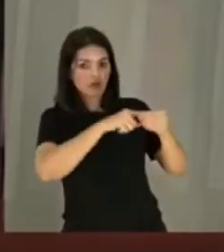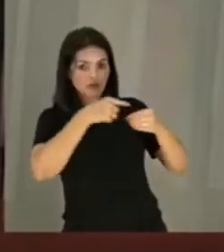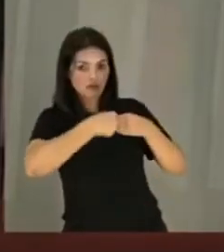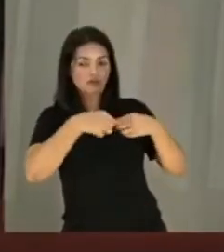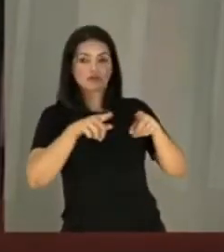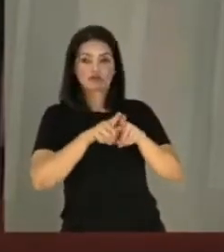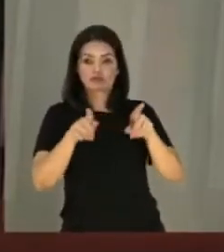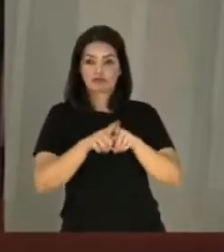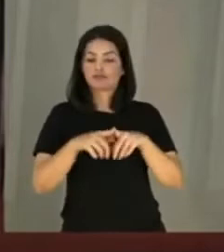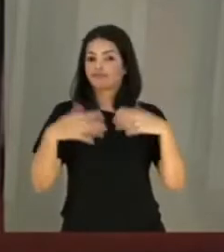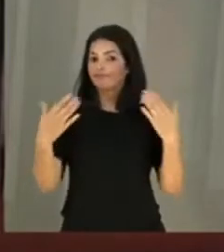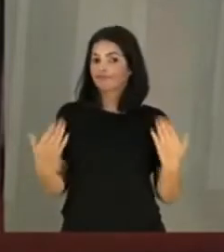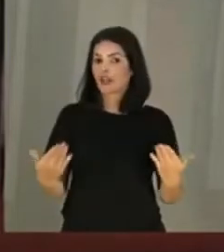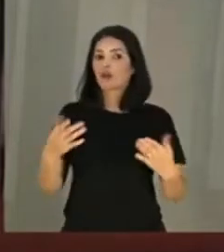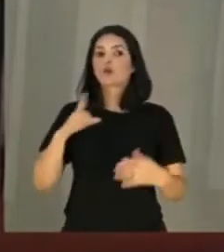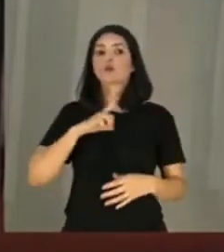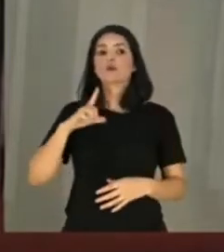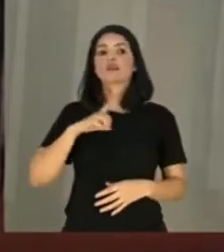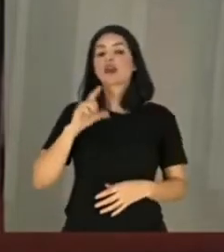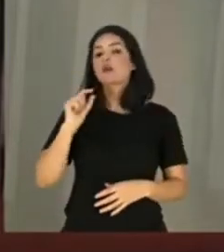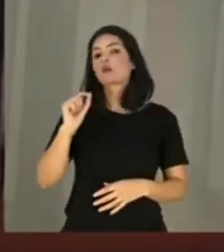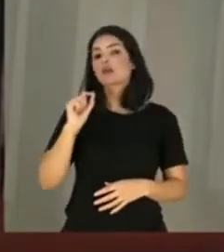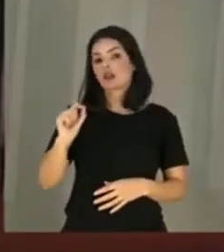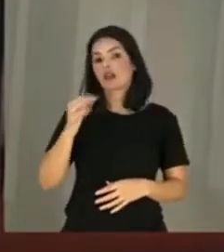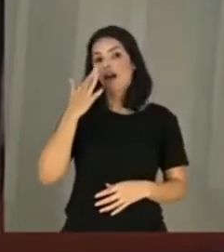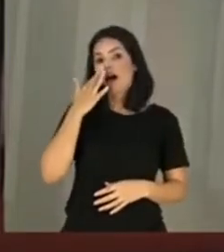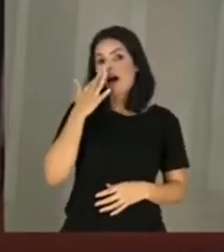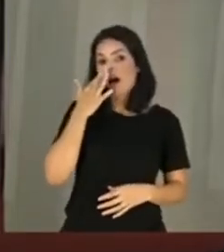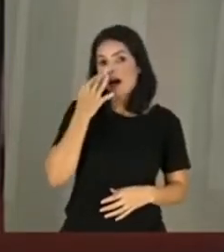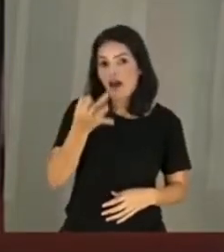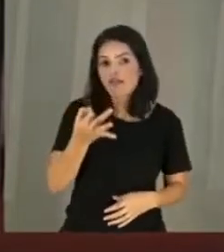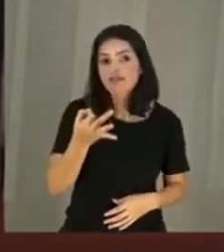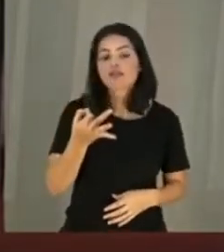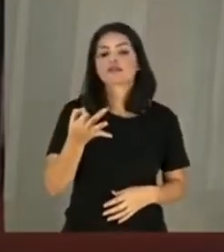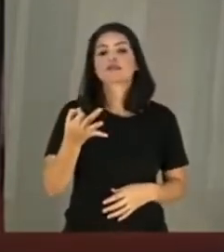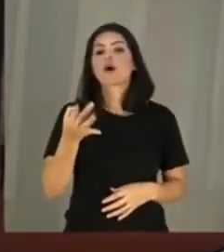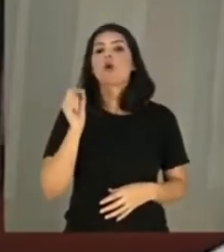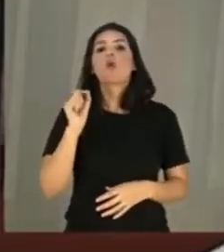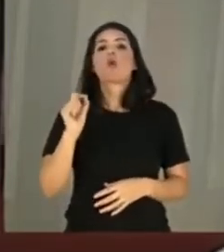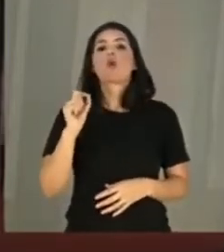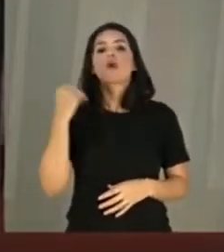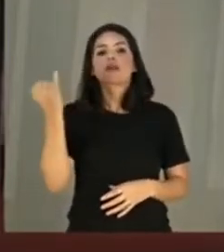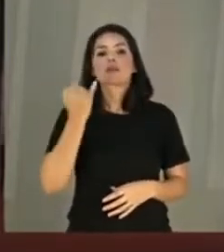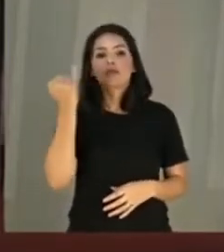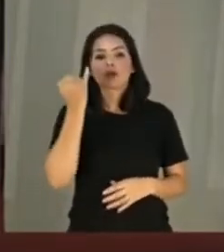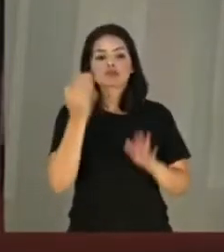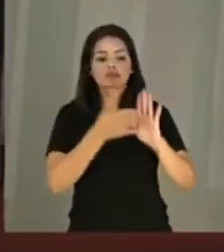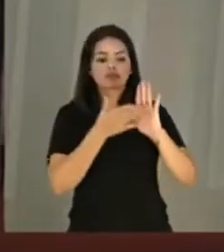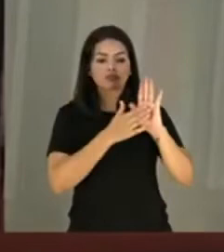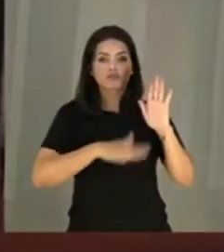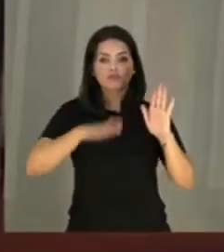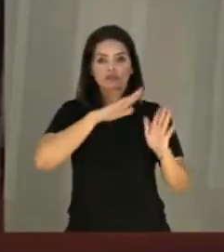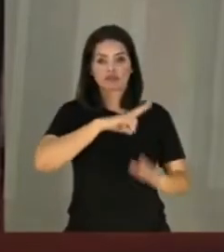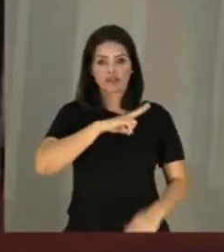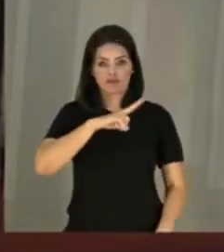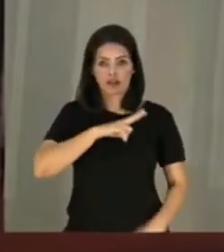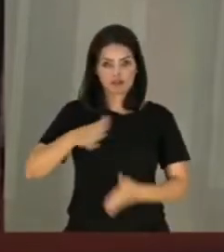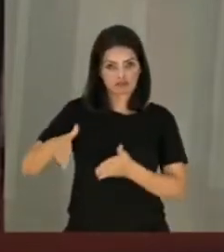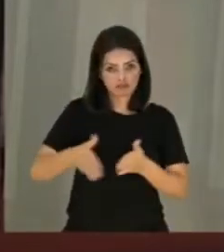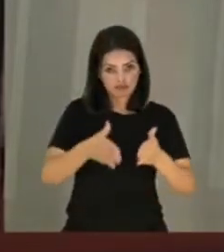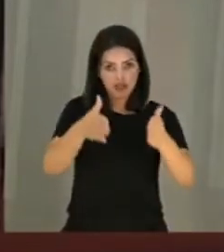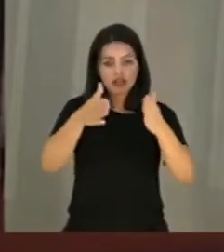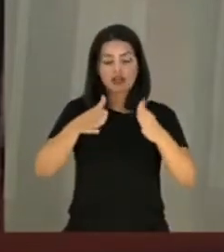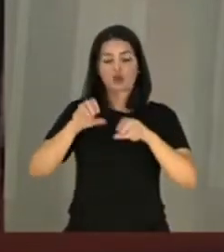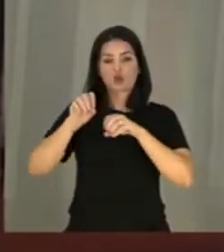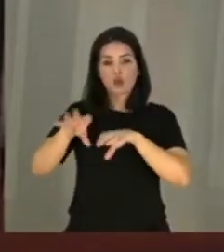Tais trabalhos têm destacado, têm chamado a atenção para a preponderância da iniciativa privada nos rumos da educação pública,